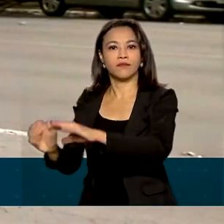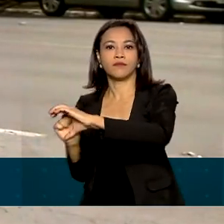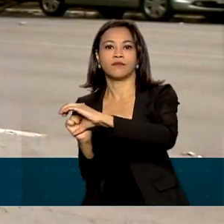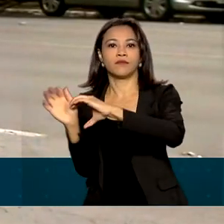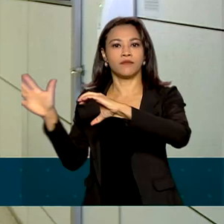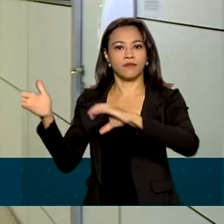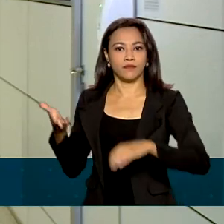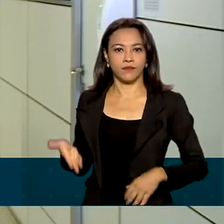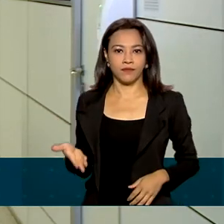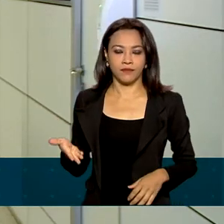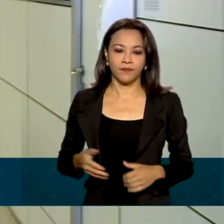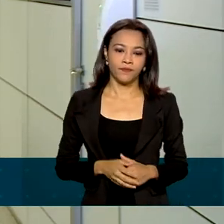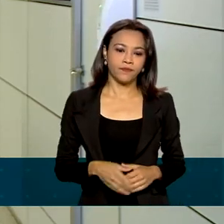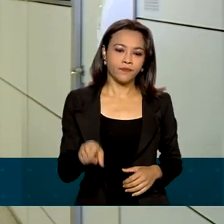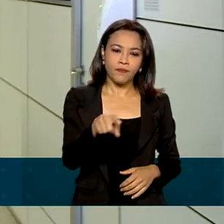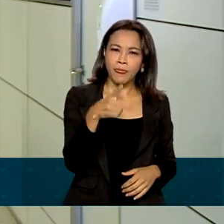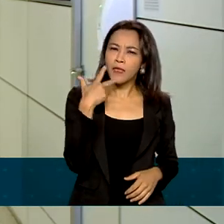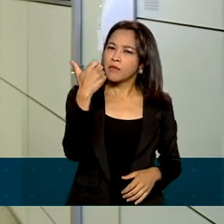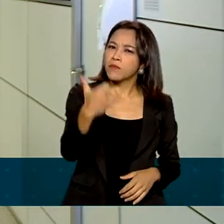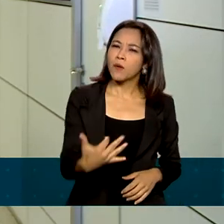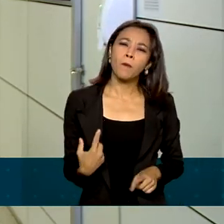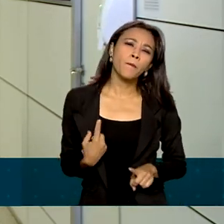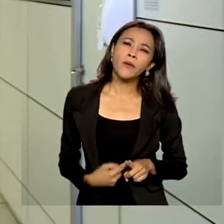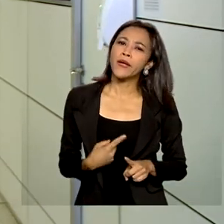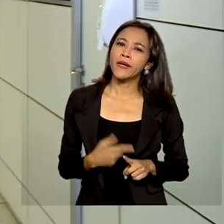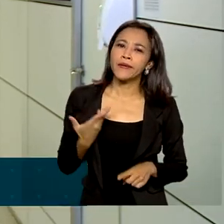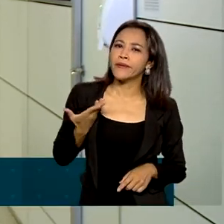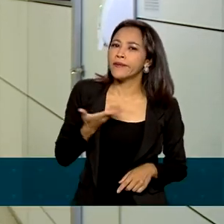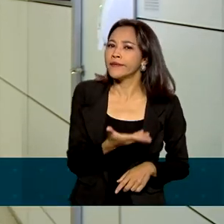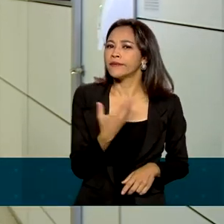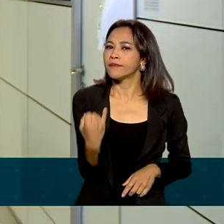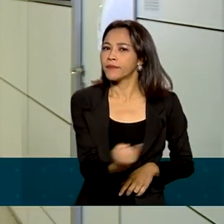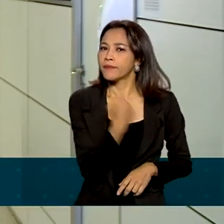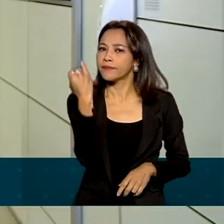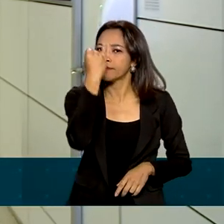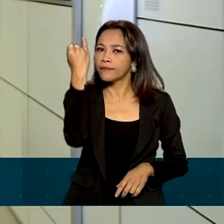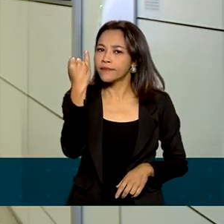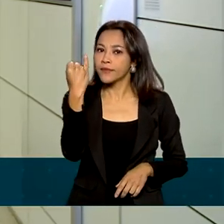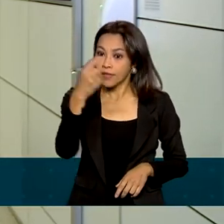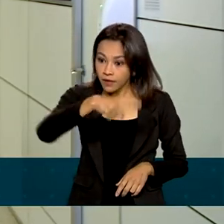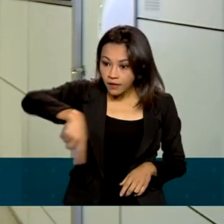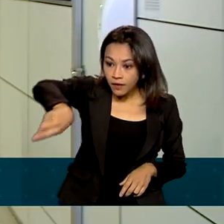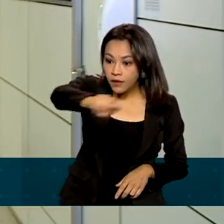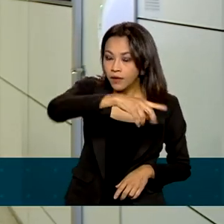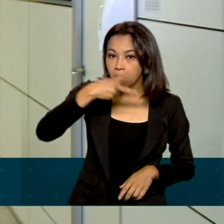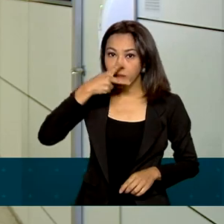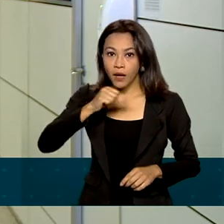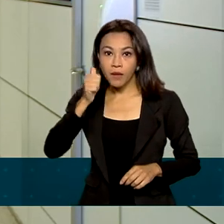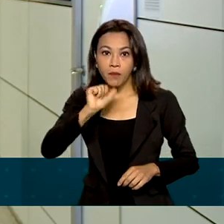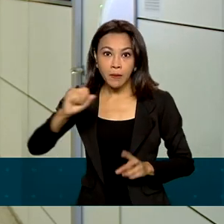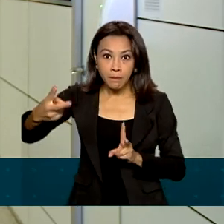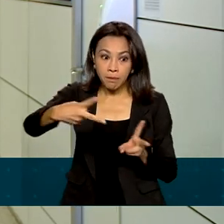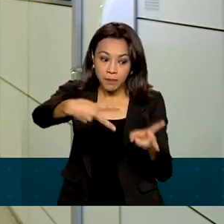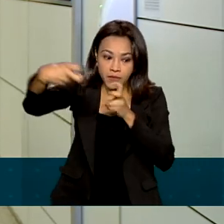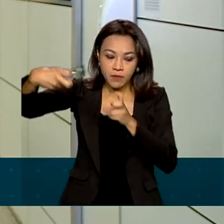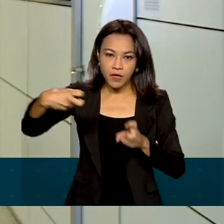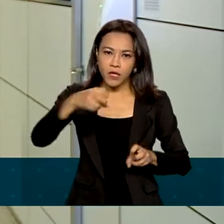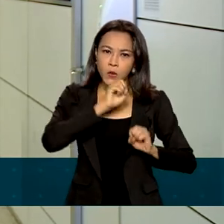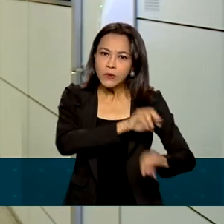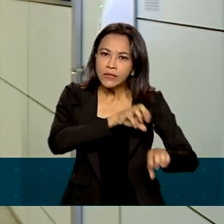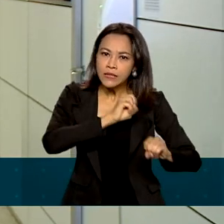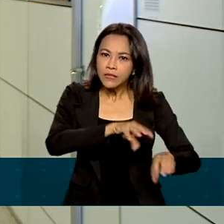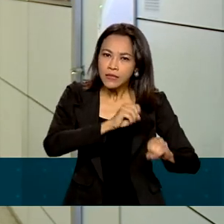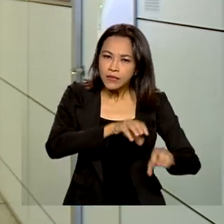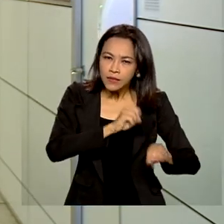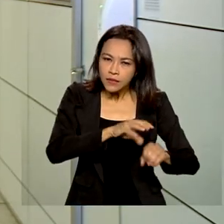Inovações. Por que isso é importante? Porque é para os pais perceberem que a educação dos filhos vale a